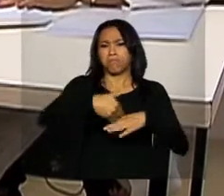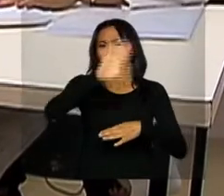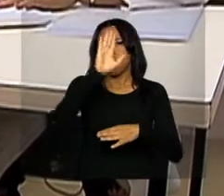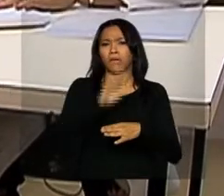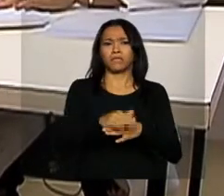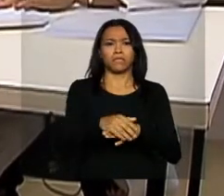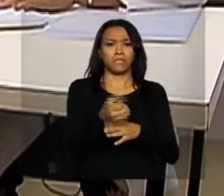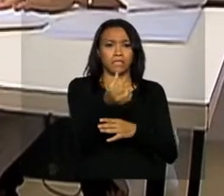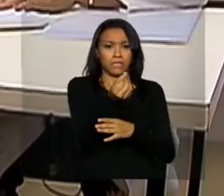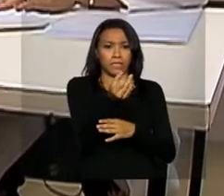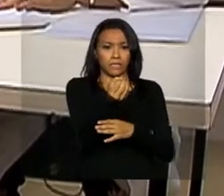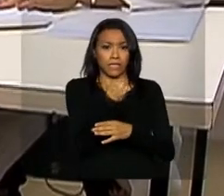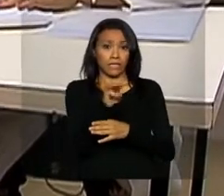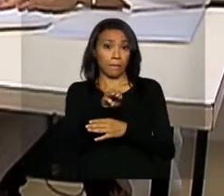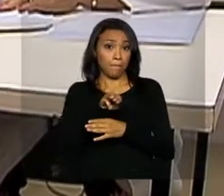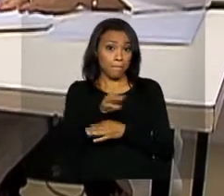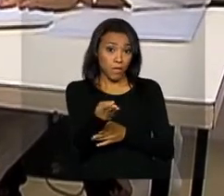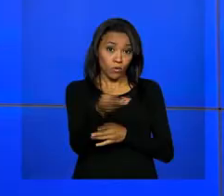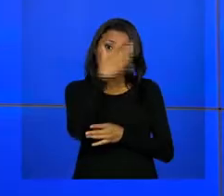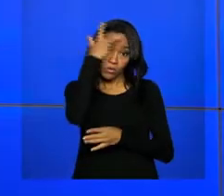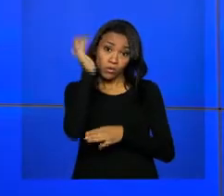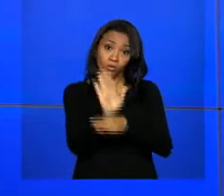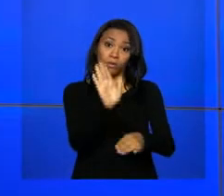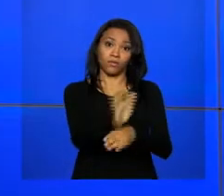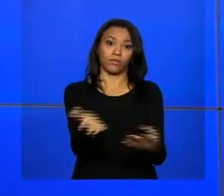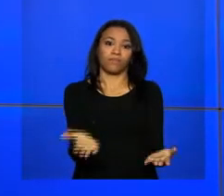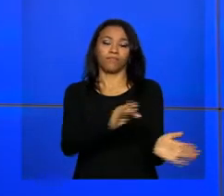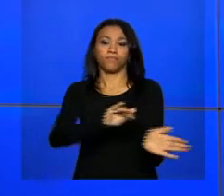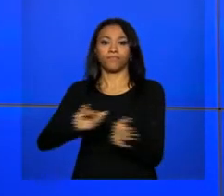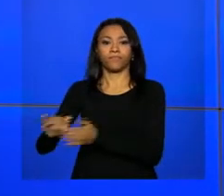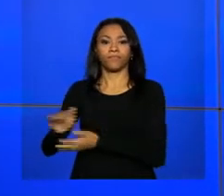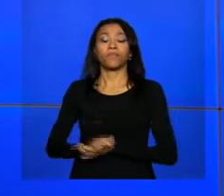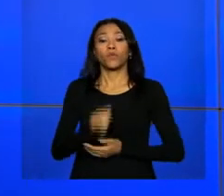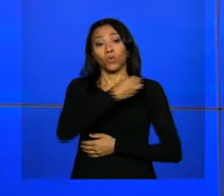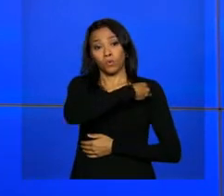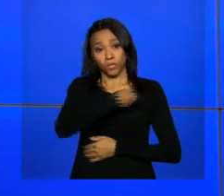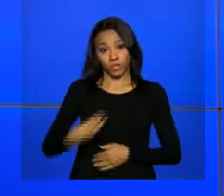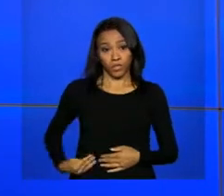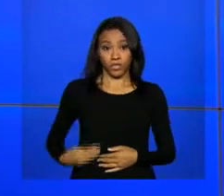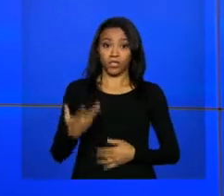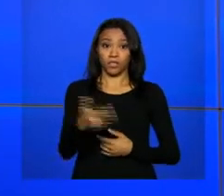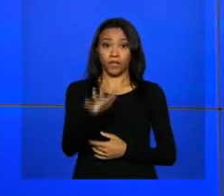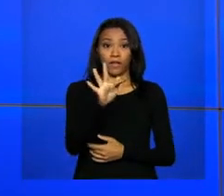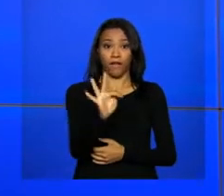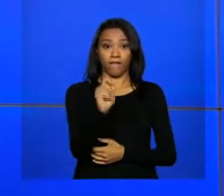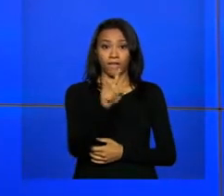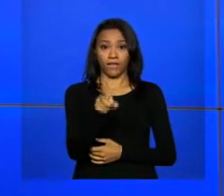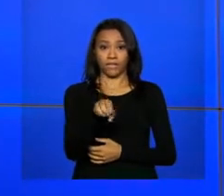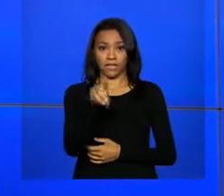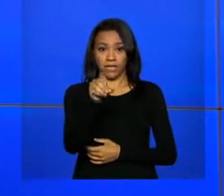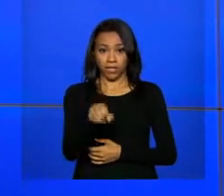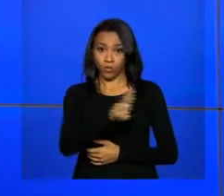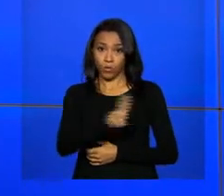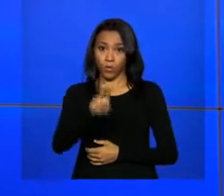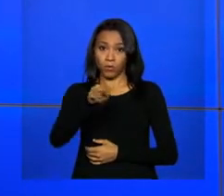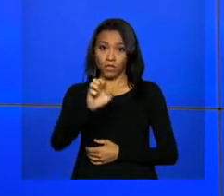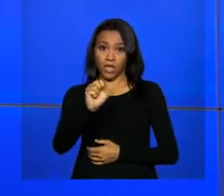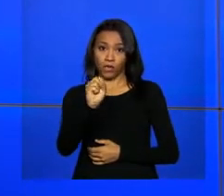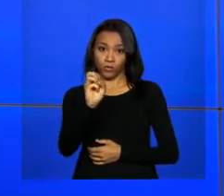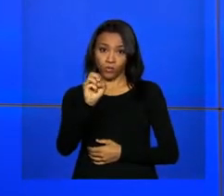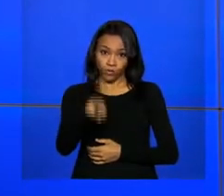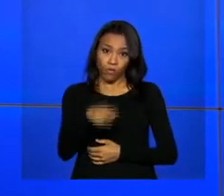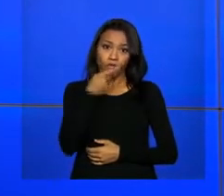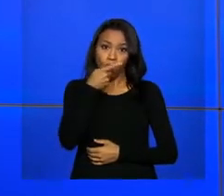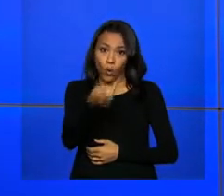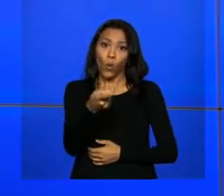de 60 milhões de pessoas. O ministro da Fazenda, Nelson Barbosa, manifestou apoio, por meio de nota,